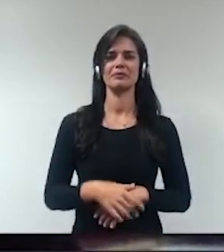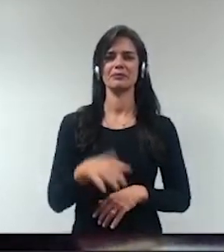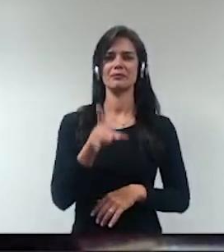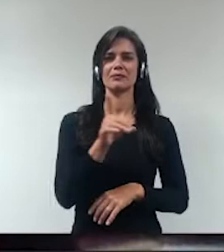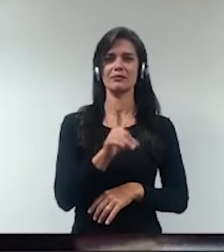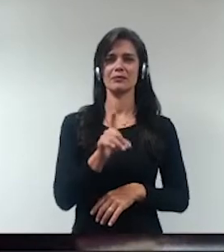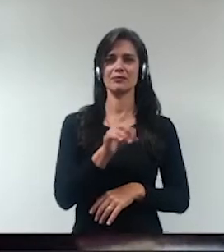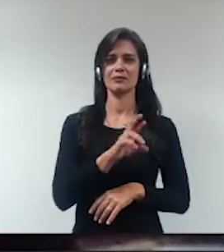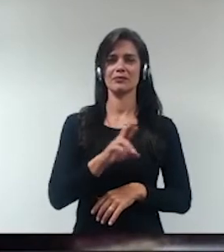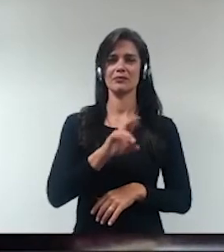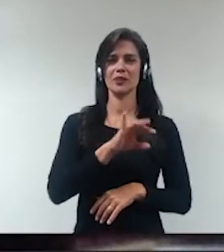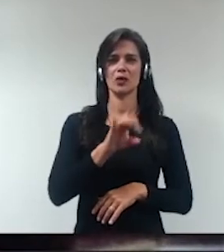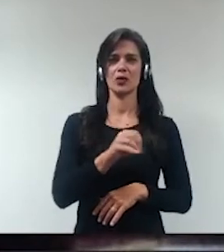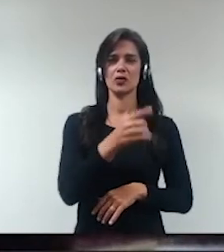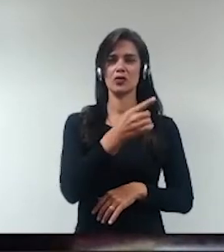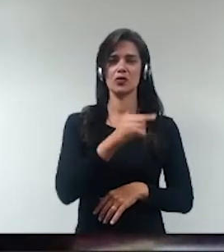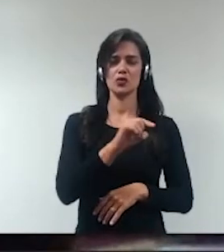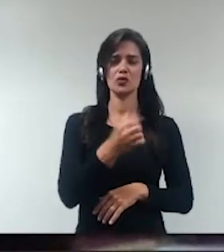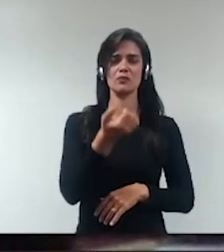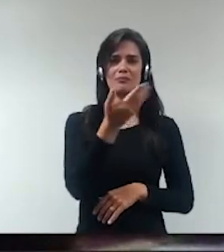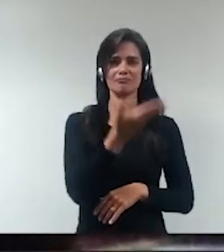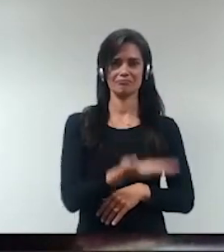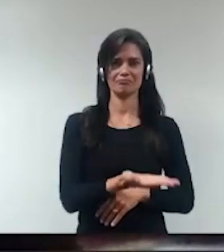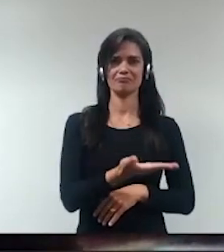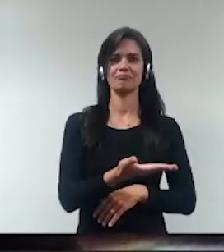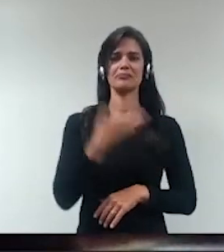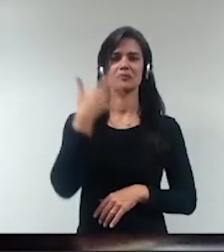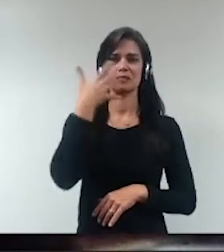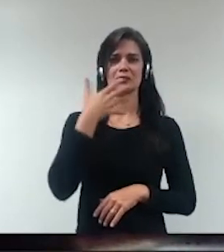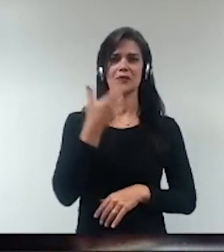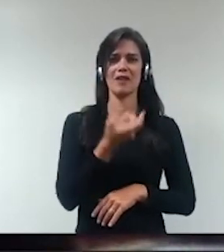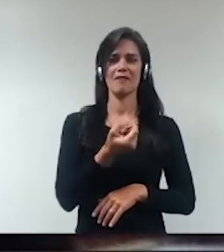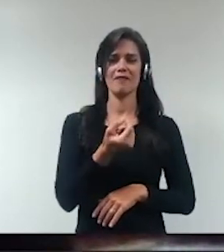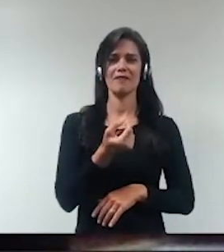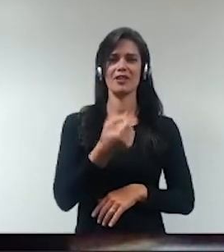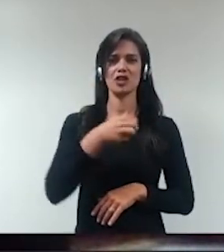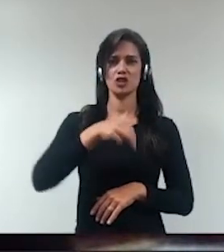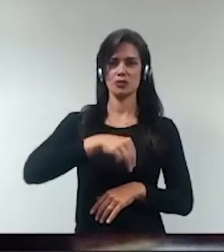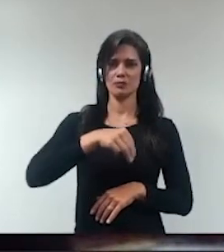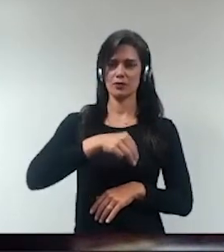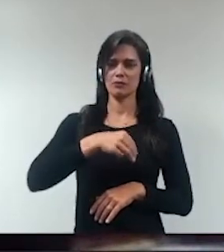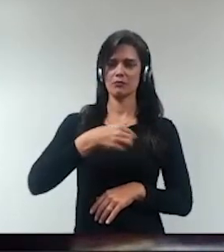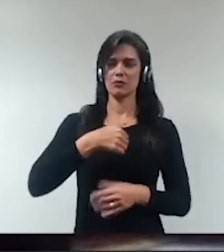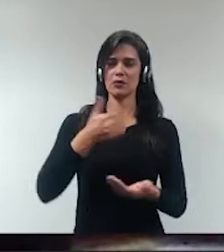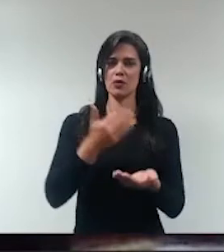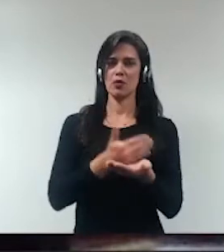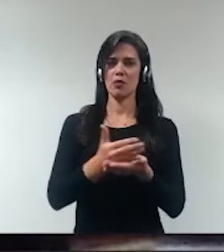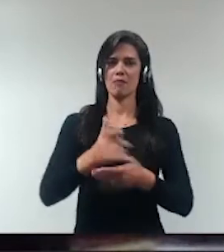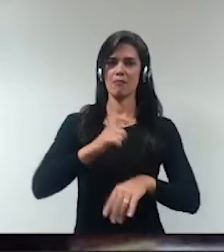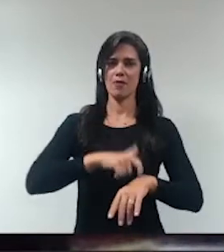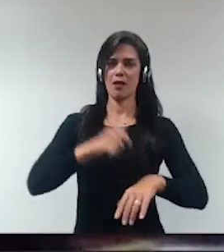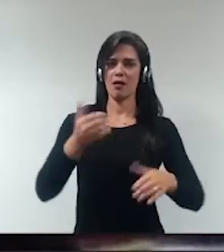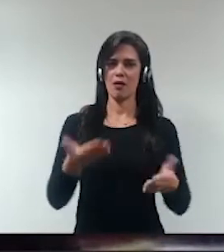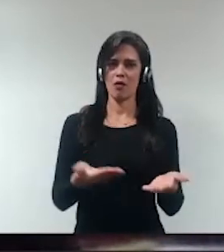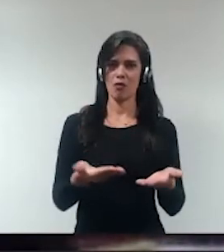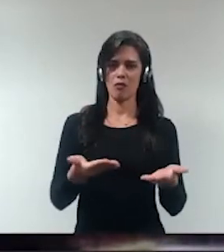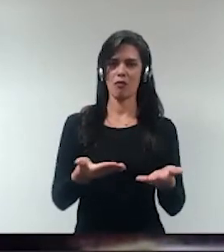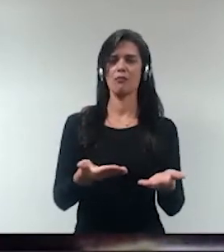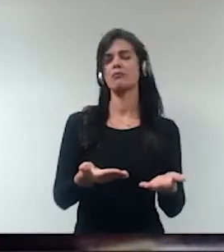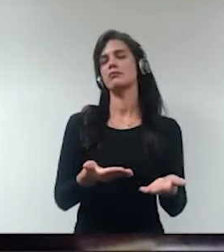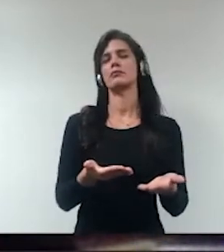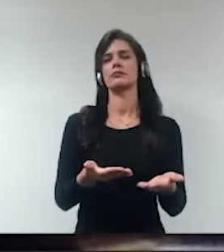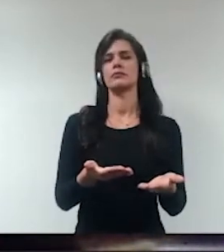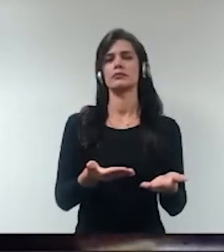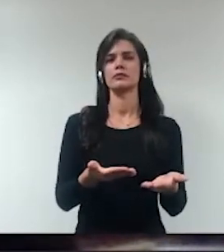Doutor João Carlos, a palavra está com o senhor, serão 20 minutos, eu vou começar a marcar aqui os 20 minutos e,